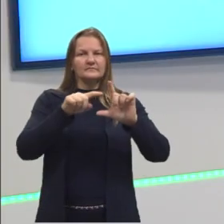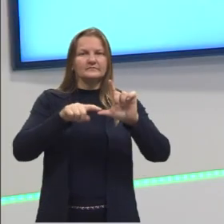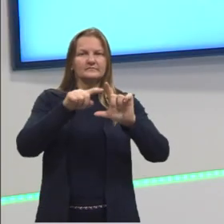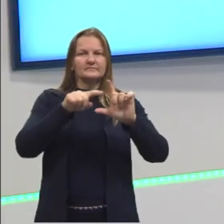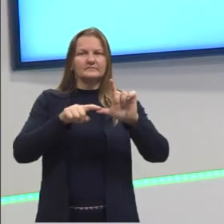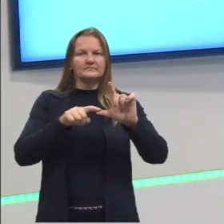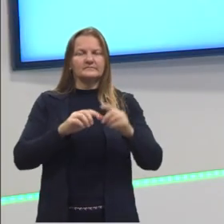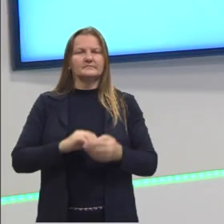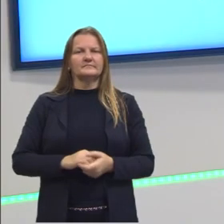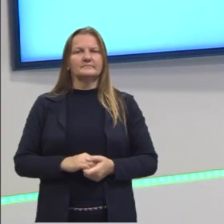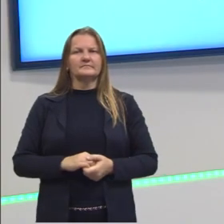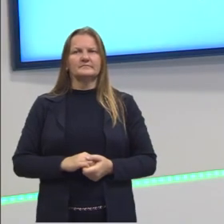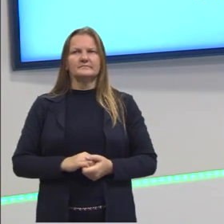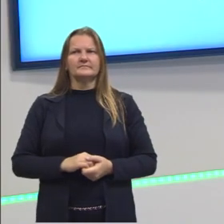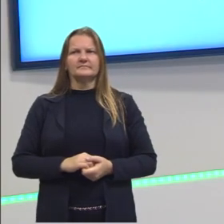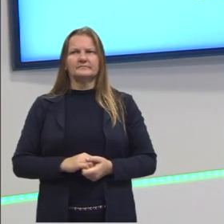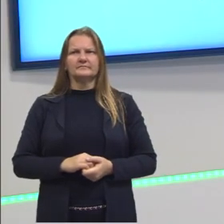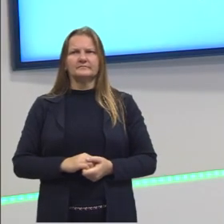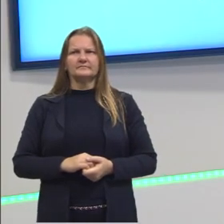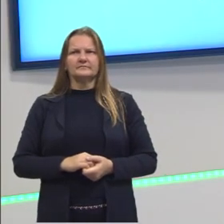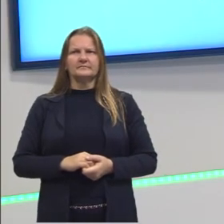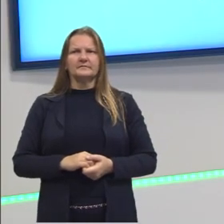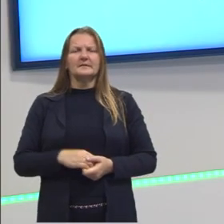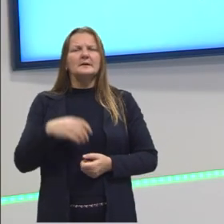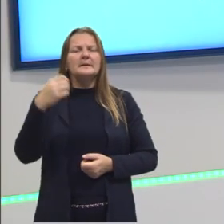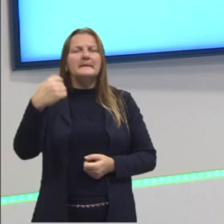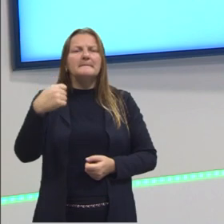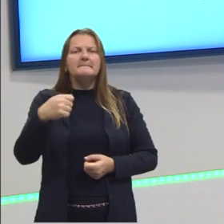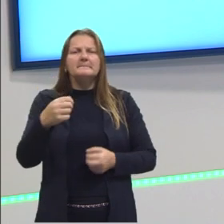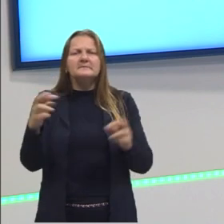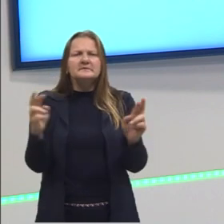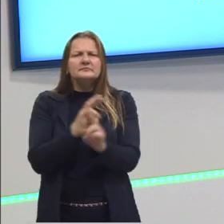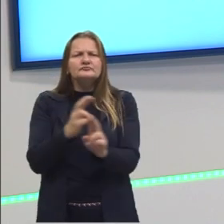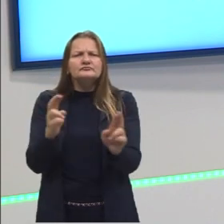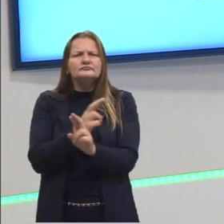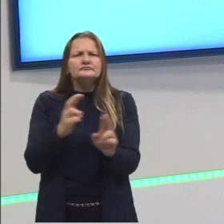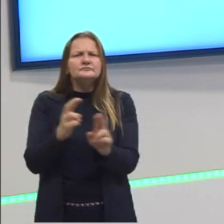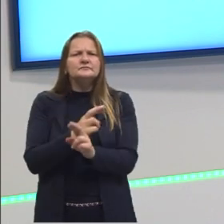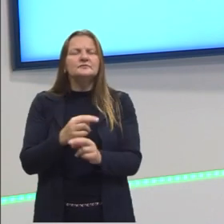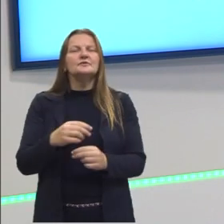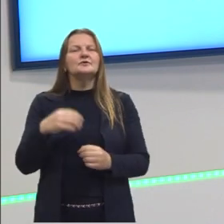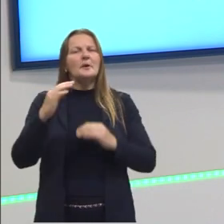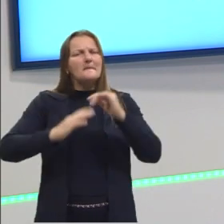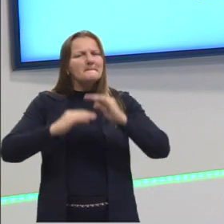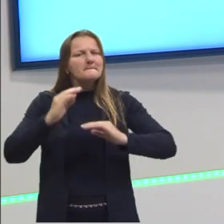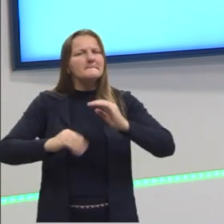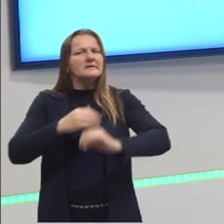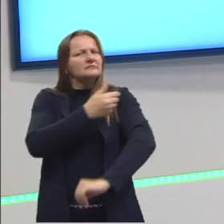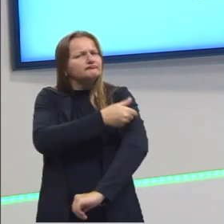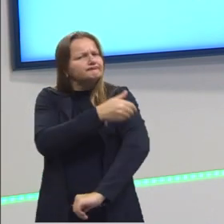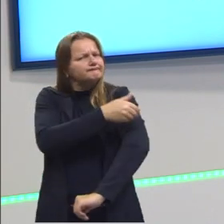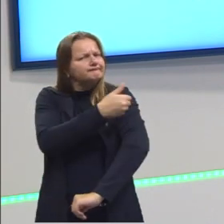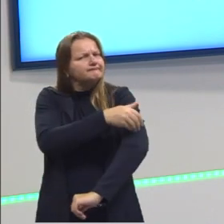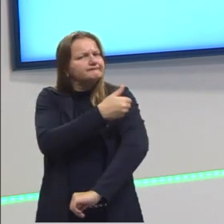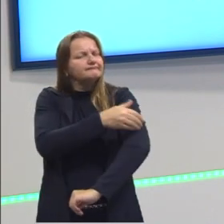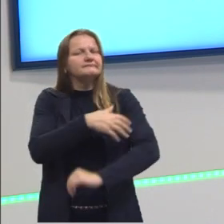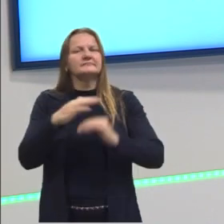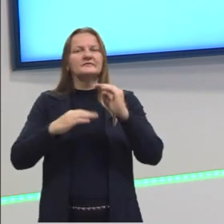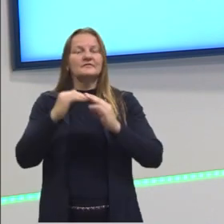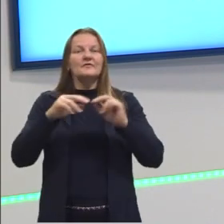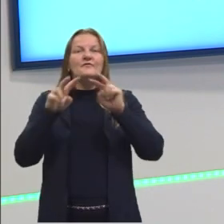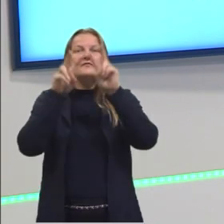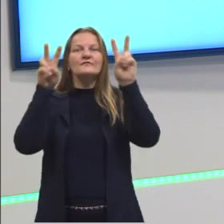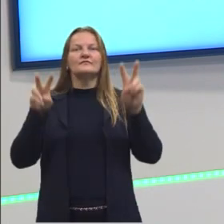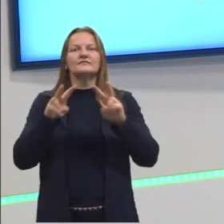triângulos que nós formamos. Tentem chegar nessas relações até para vocês praticarem a questão de visualizar